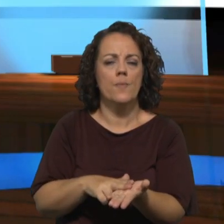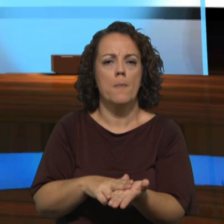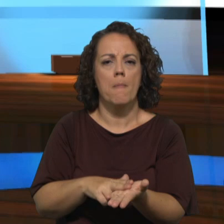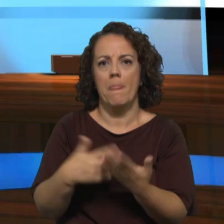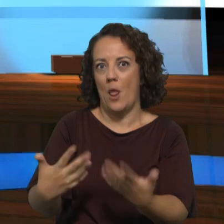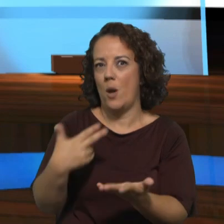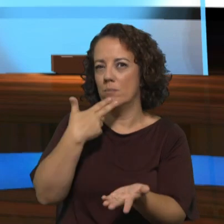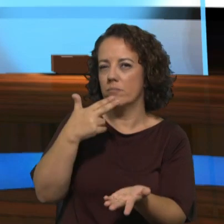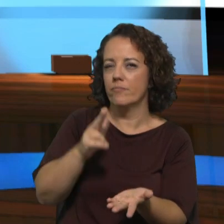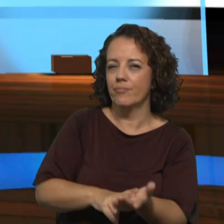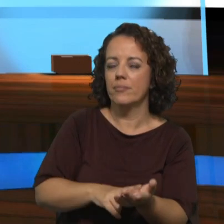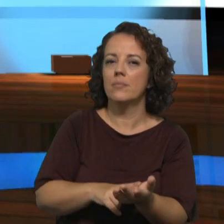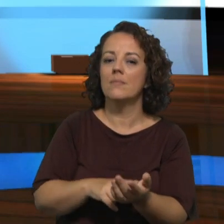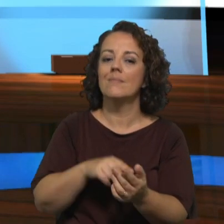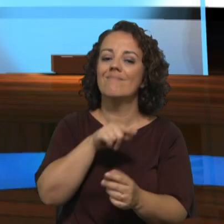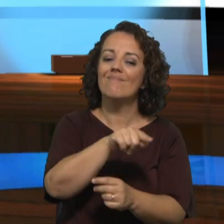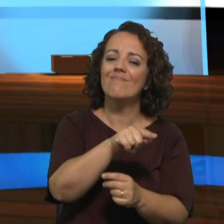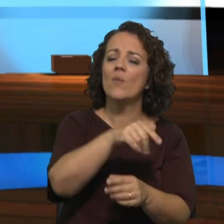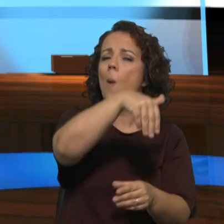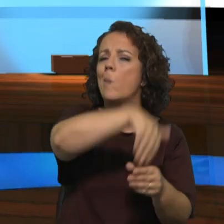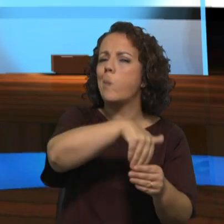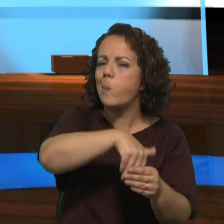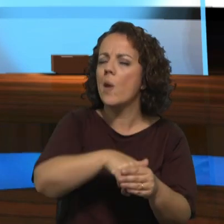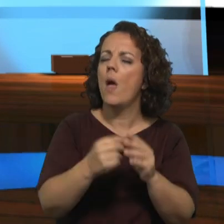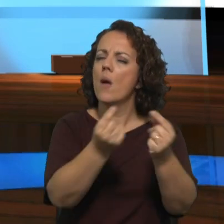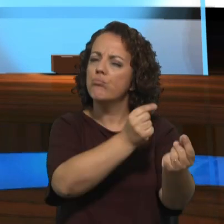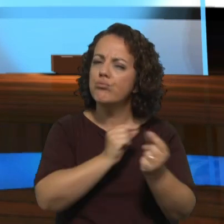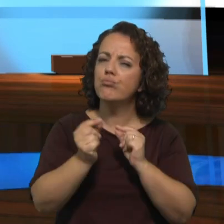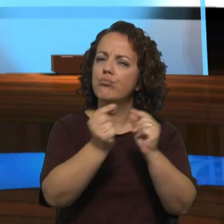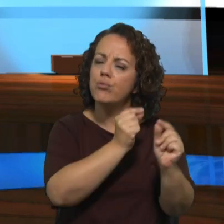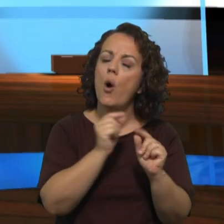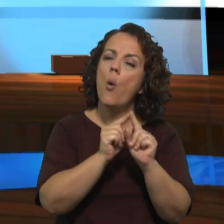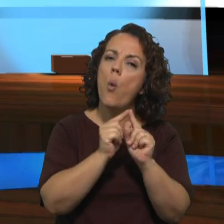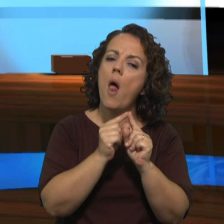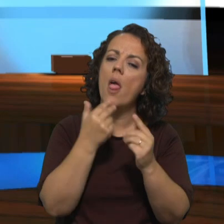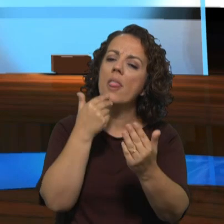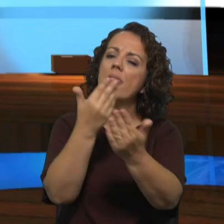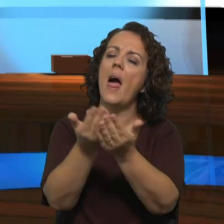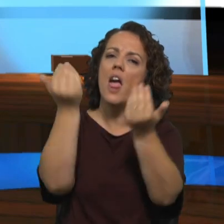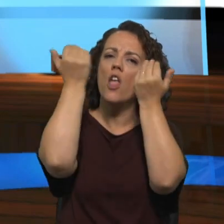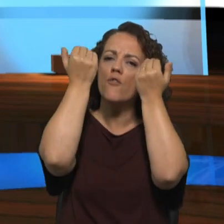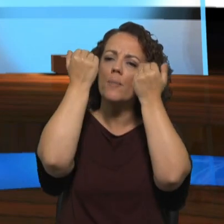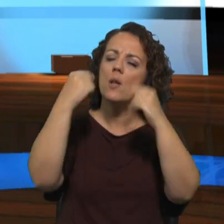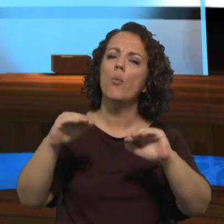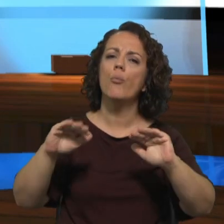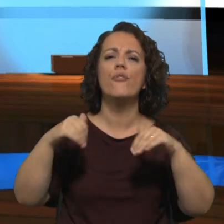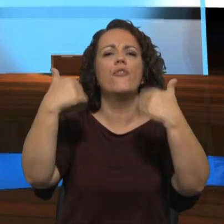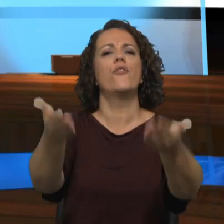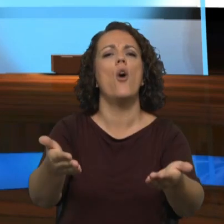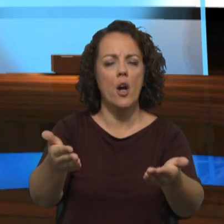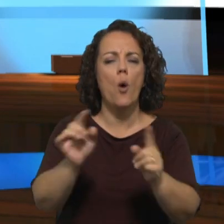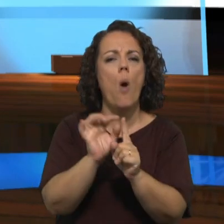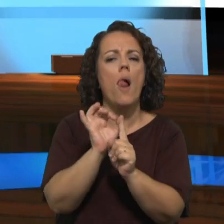o transparecer daquilo que vai sendo por ali refletido, no sentido também de zelar para que, no final,